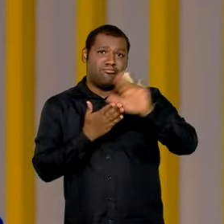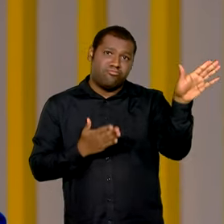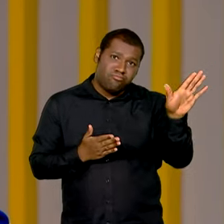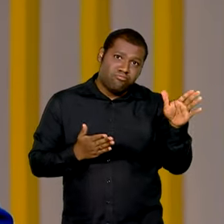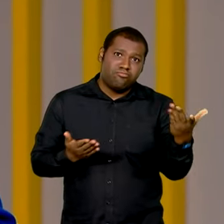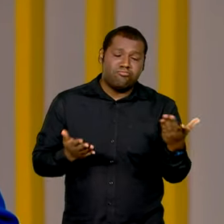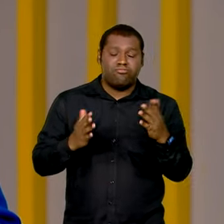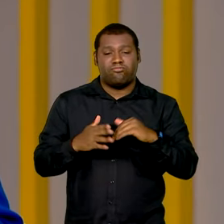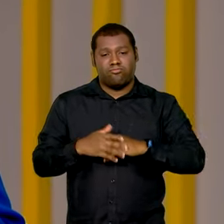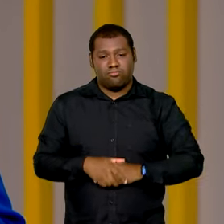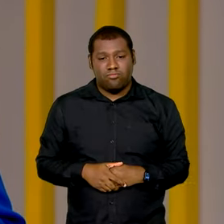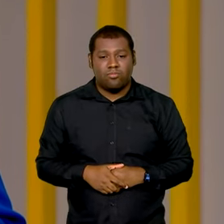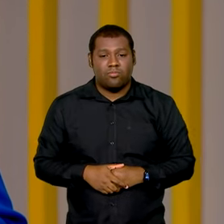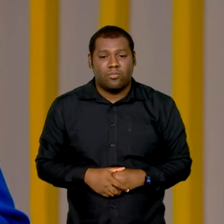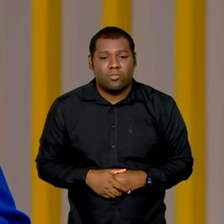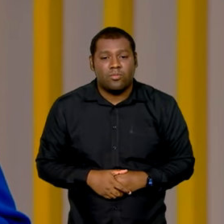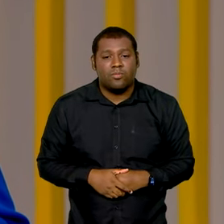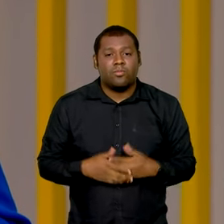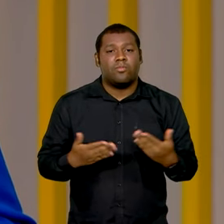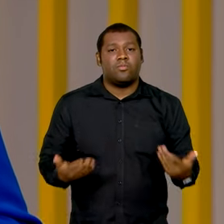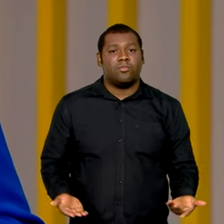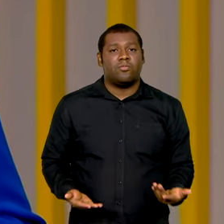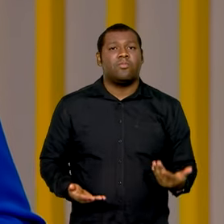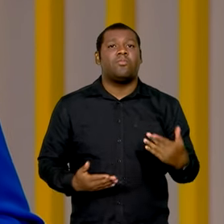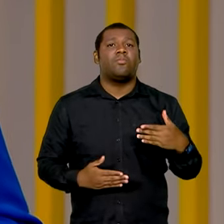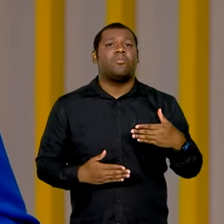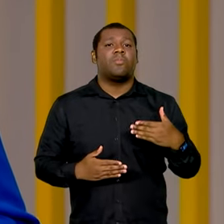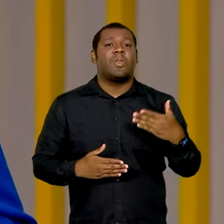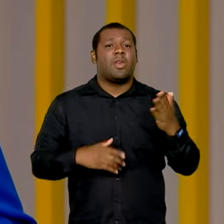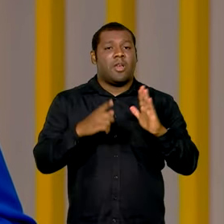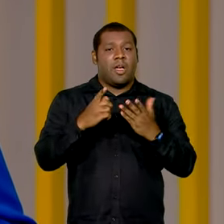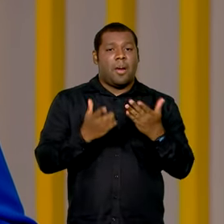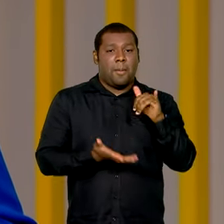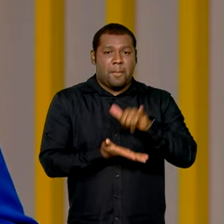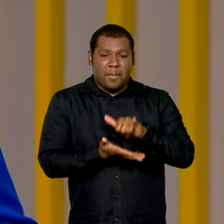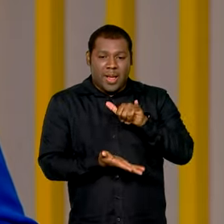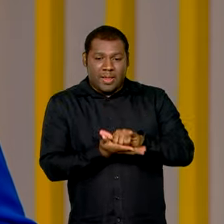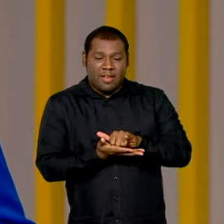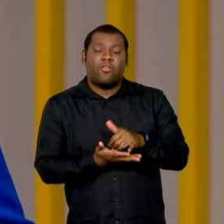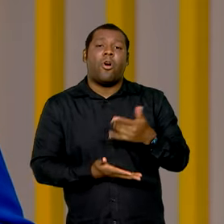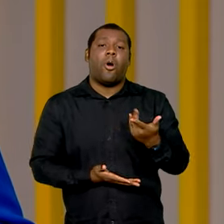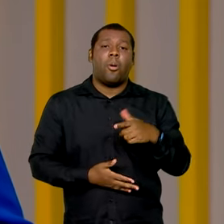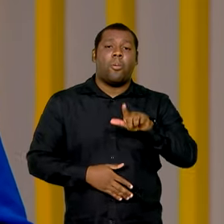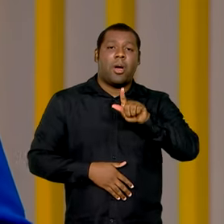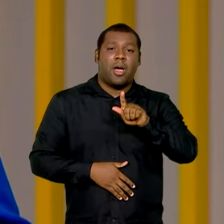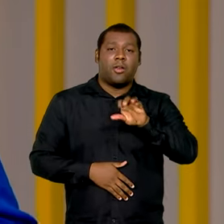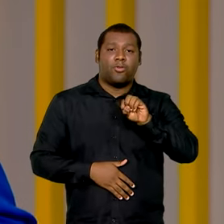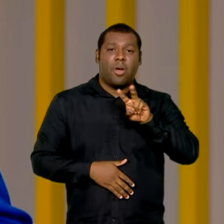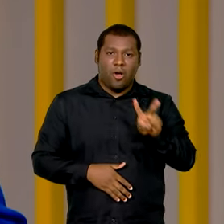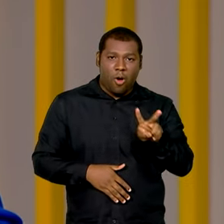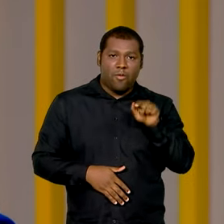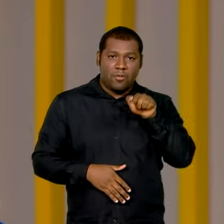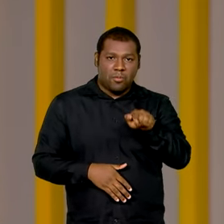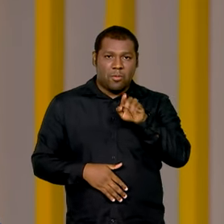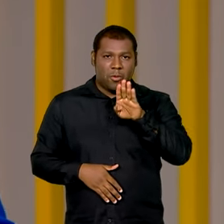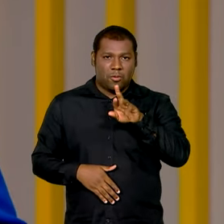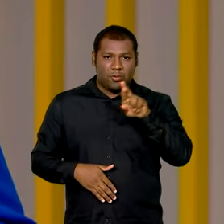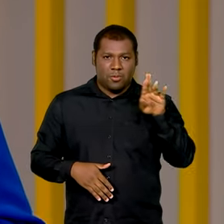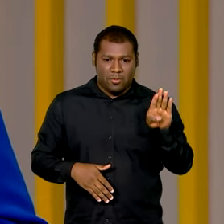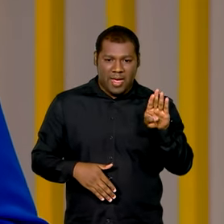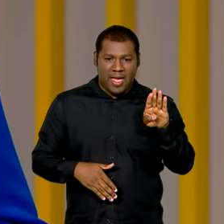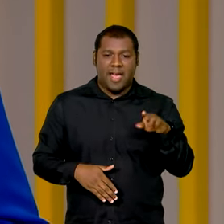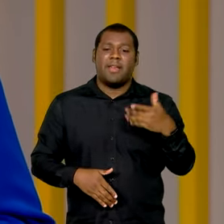Criada para unificar os serviços digitais do governo federal, a plataforma gov.br reúne diversas